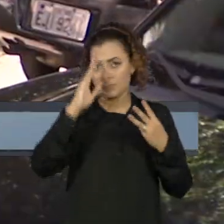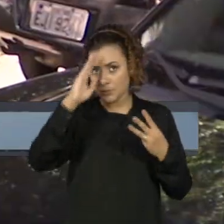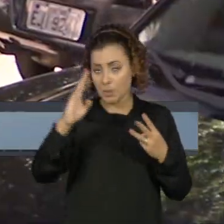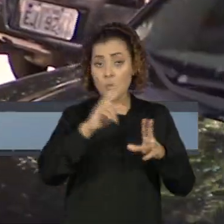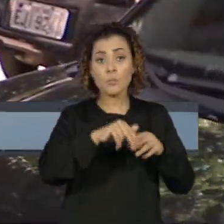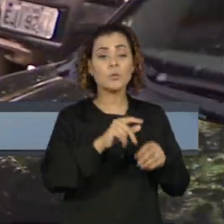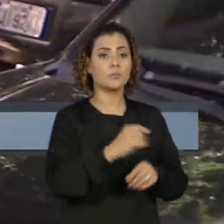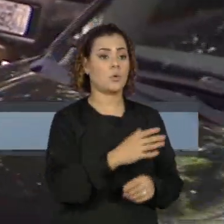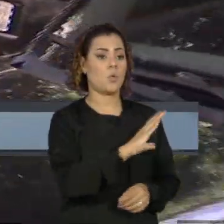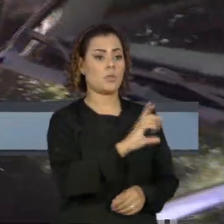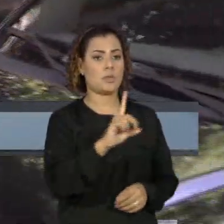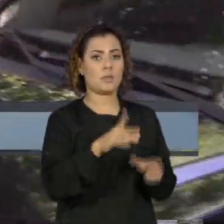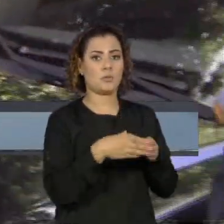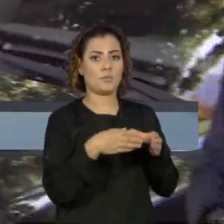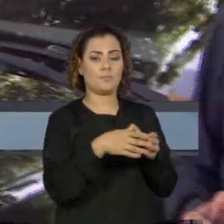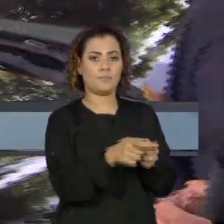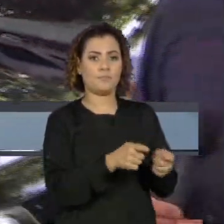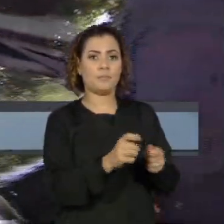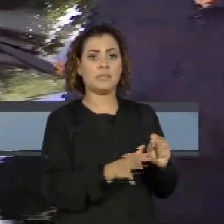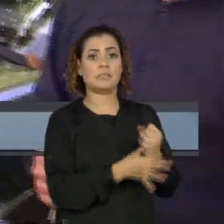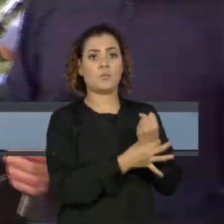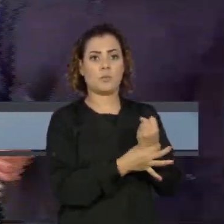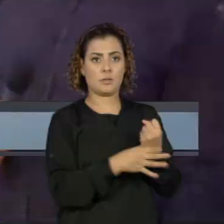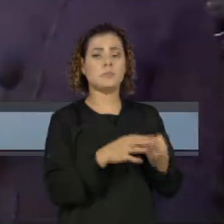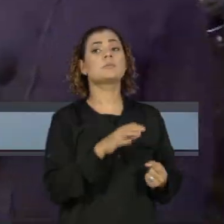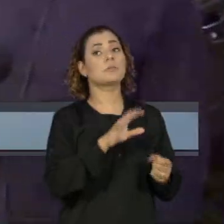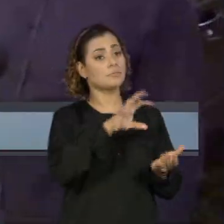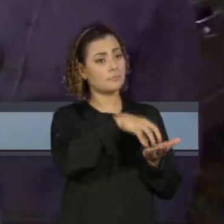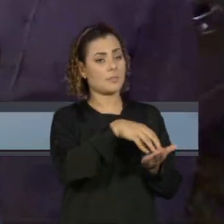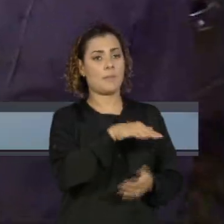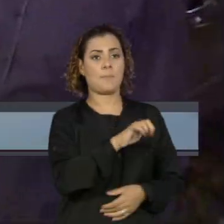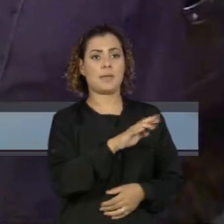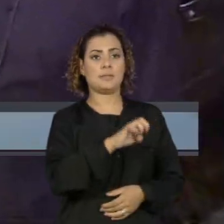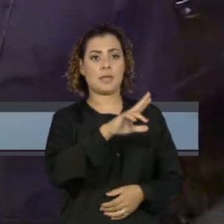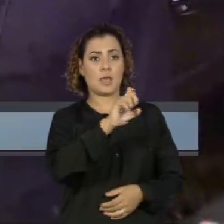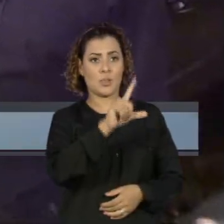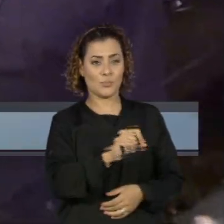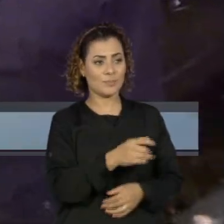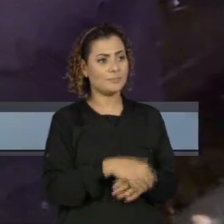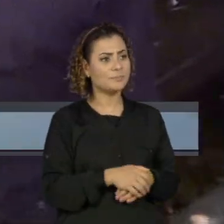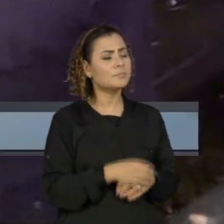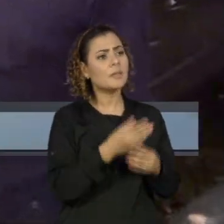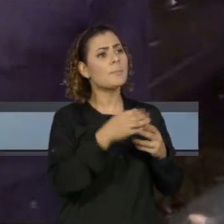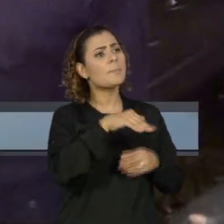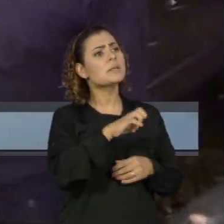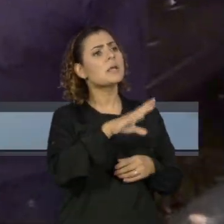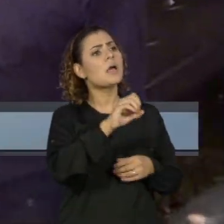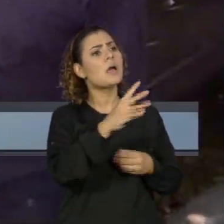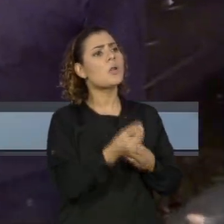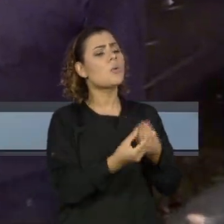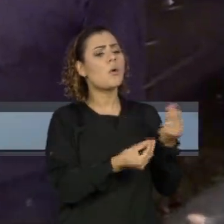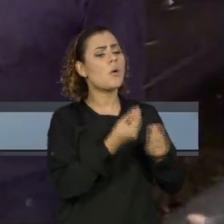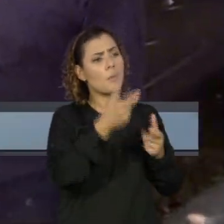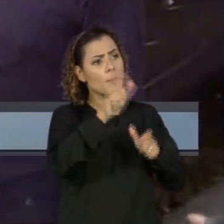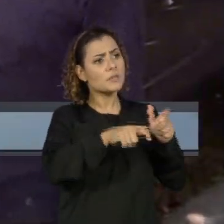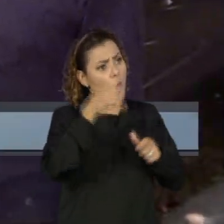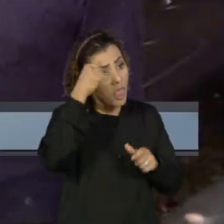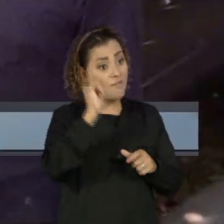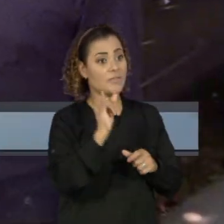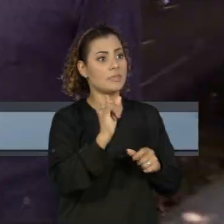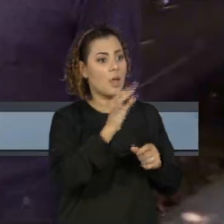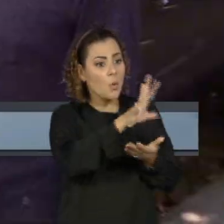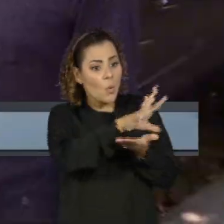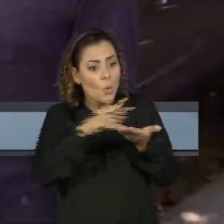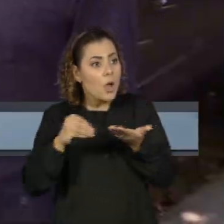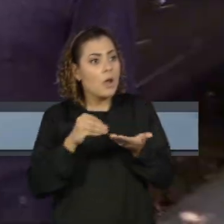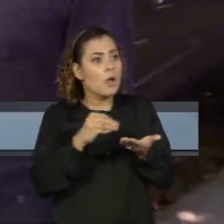é o coordenador de MBA de Cibersegurança da FIAP, o Marcelo Lau. Marcelo, como que as pessoas fazem para não cair nesse golpe do